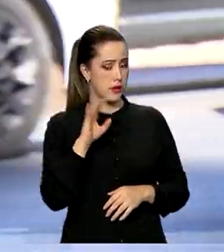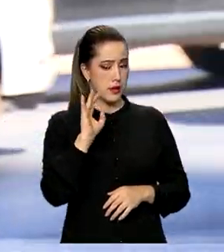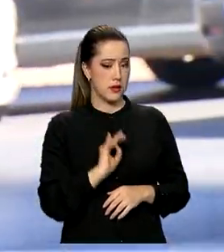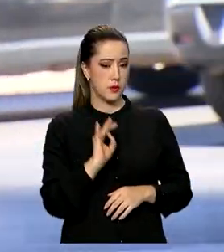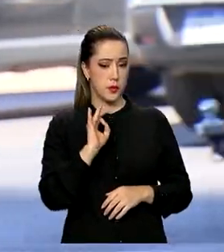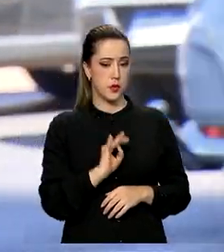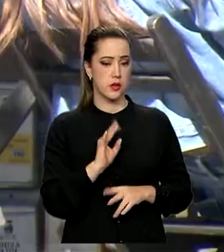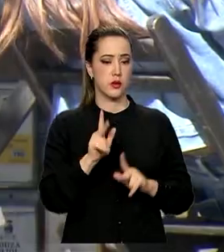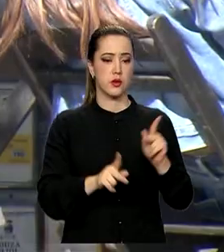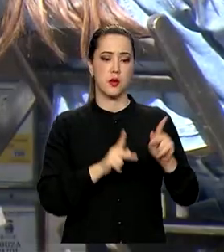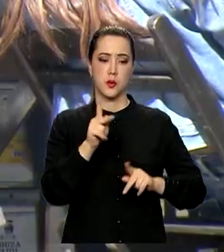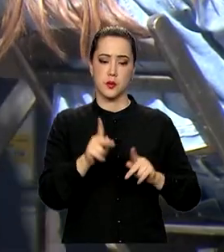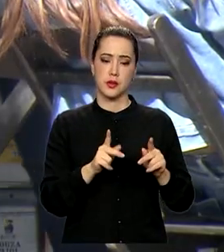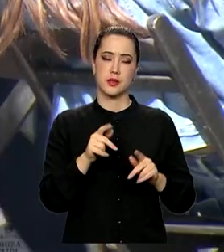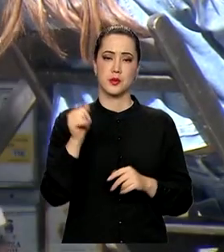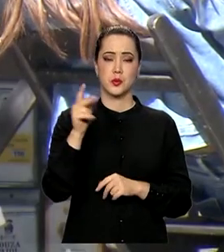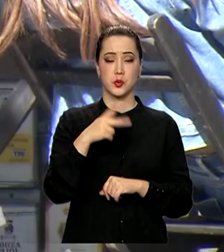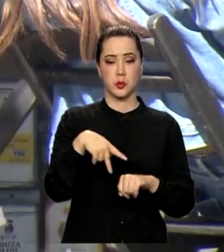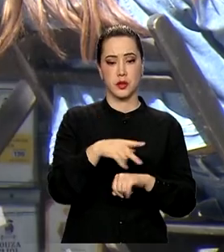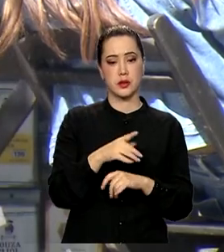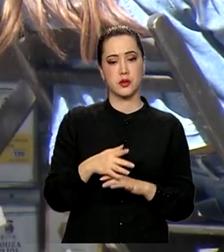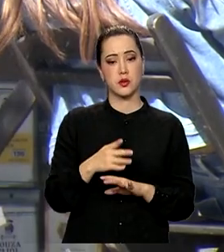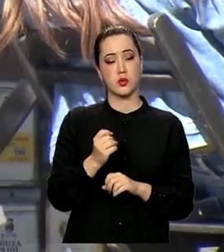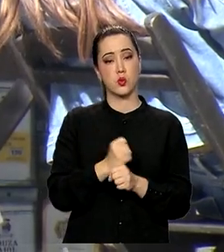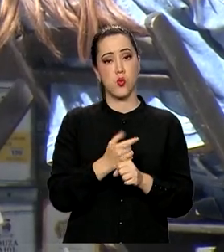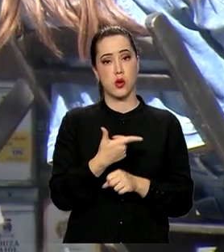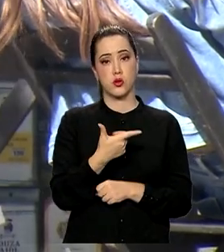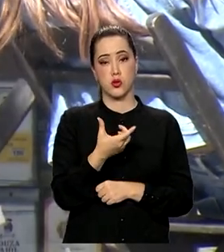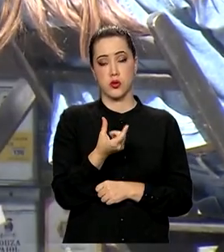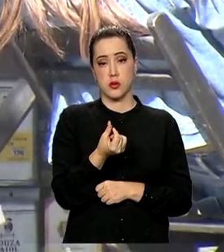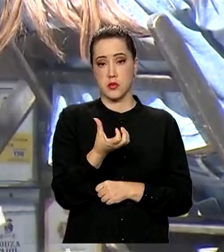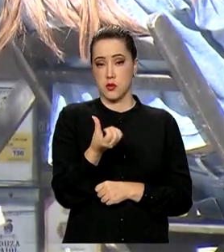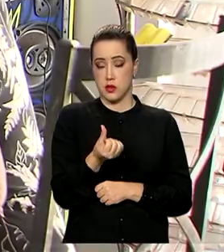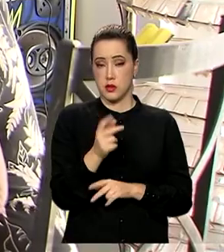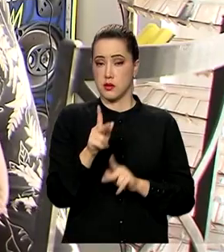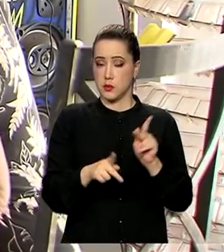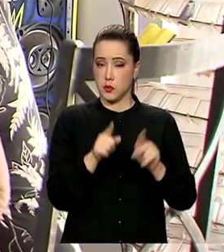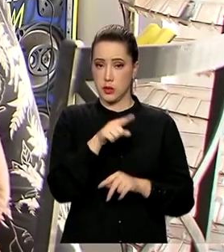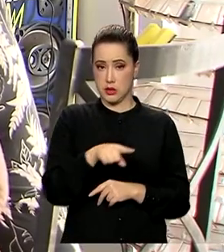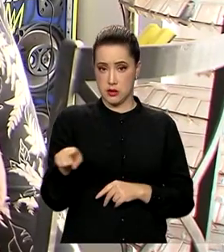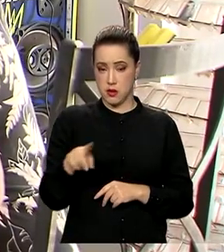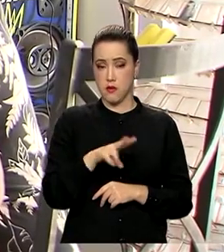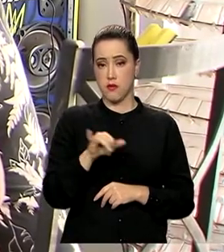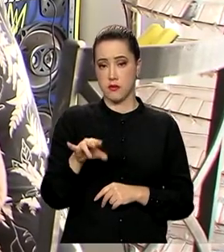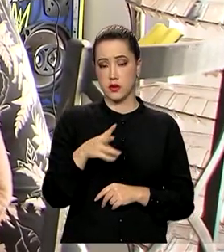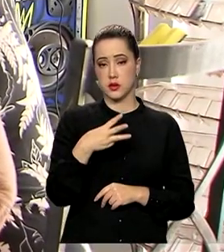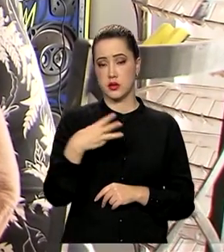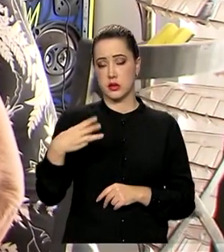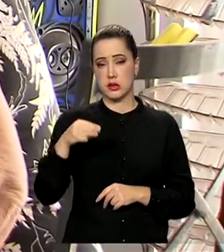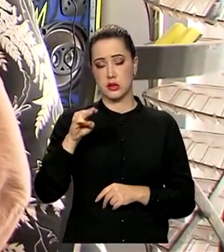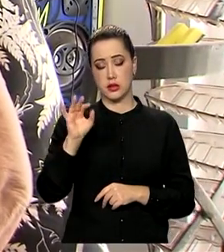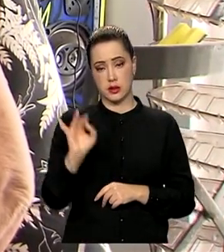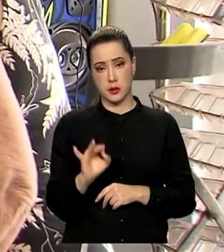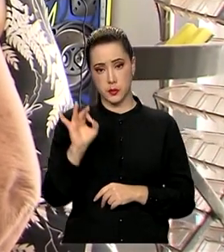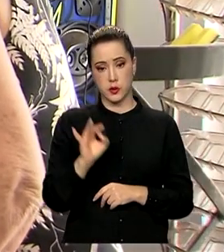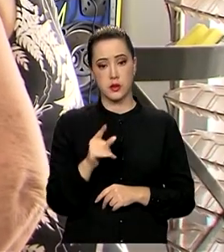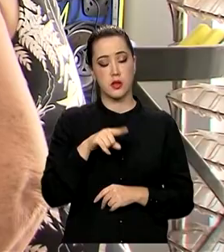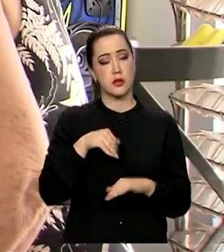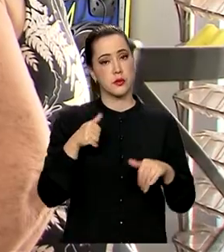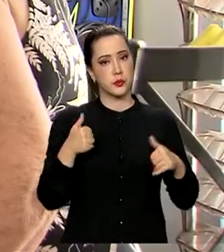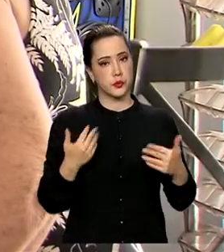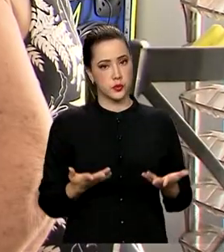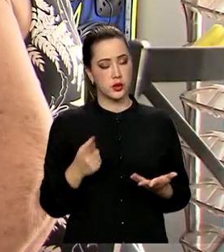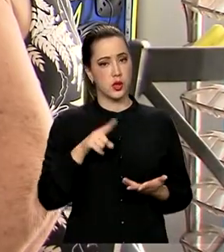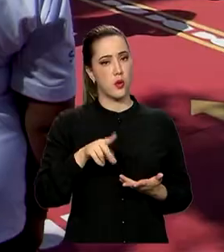da população do país e em 2060 essa população será de 33%. Por isso,